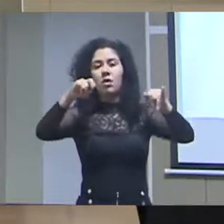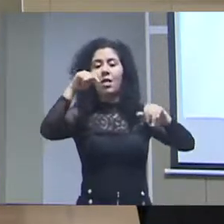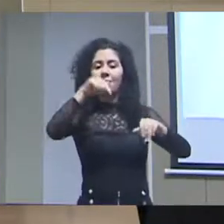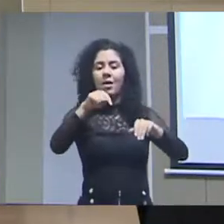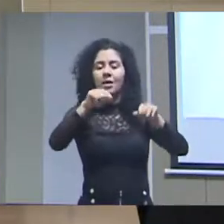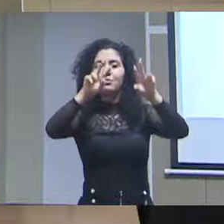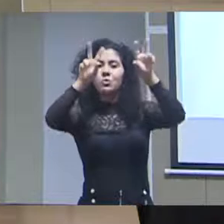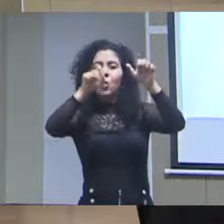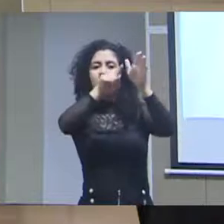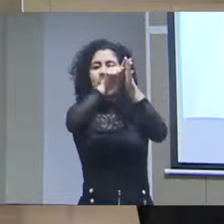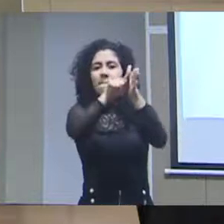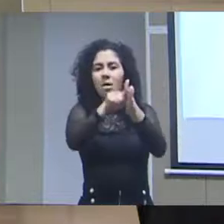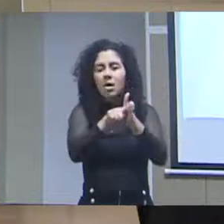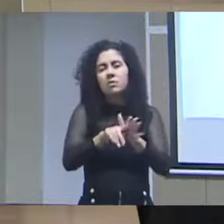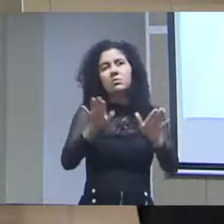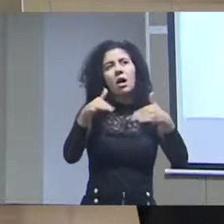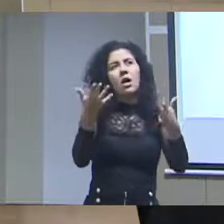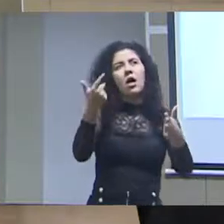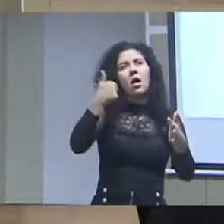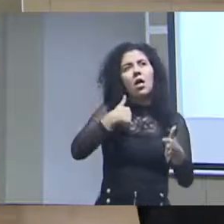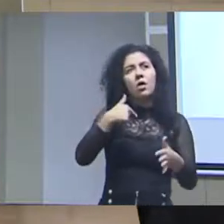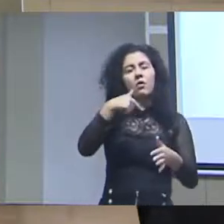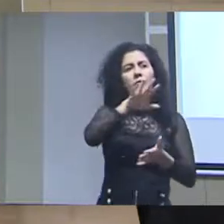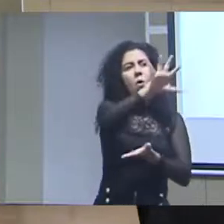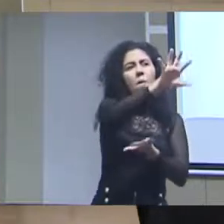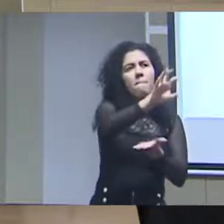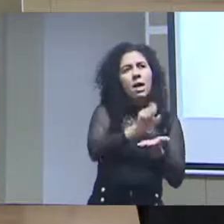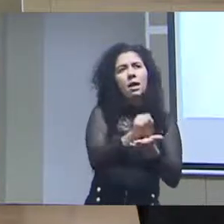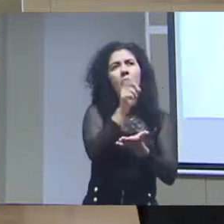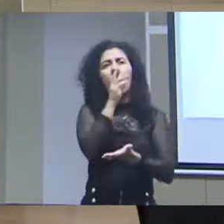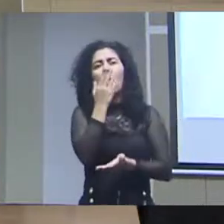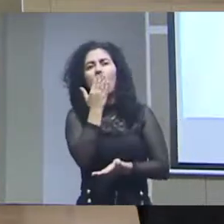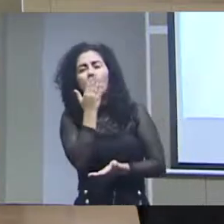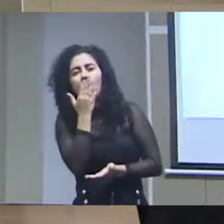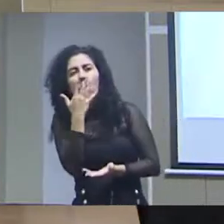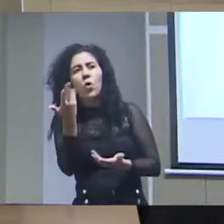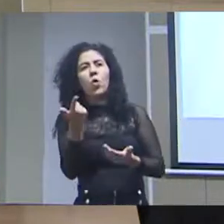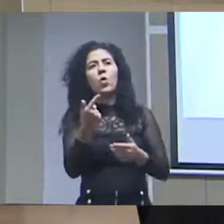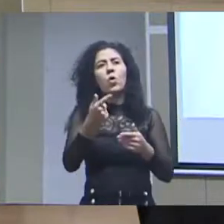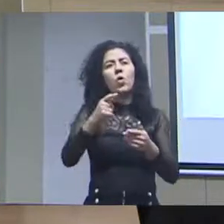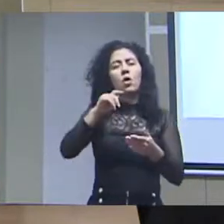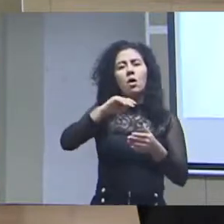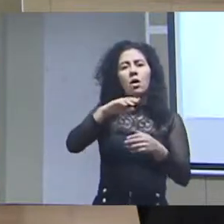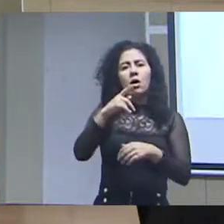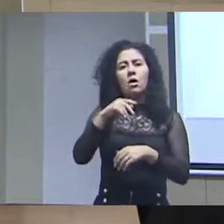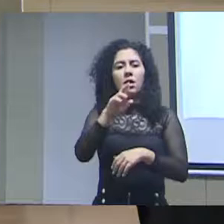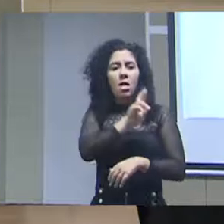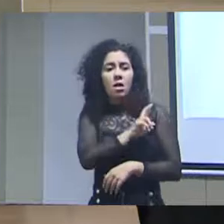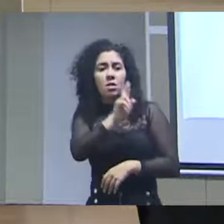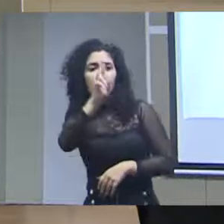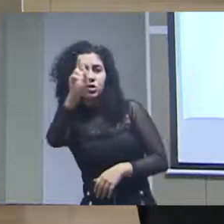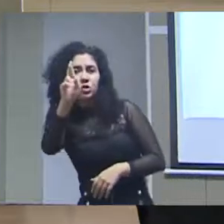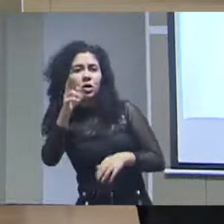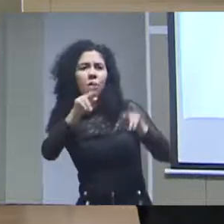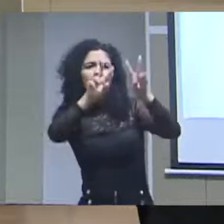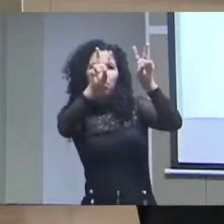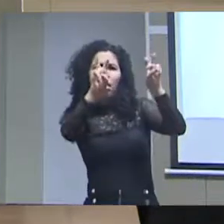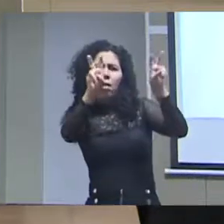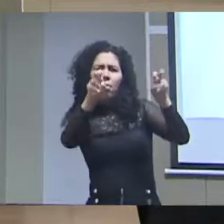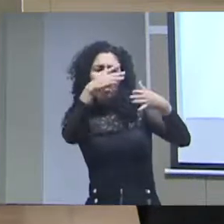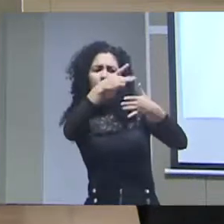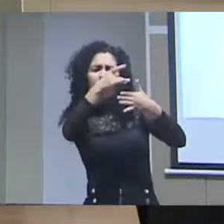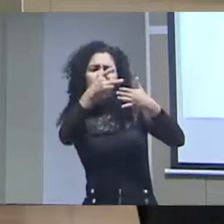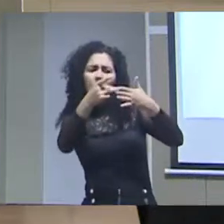Então, são os cruzamentos que eu vou fazer. Ah, eu vou cruzar cor e raça por religião e tal coisa, eu vou cruzar tal coisa... E aí ele define a sua